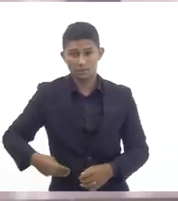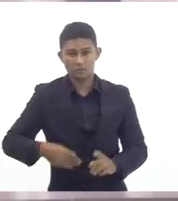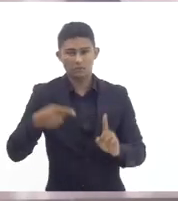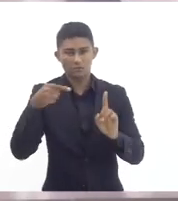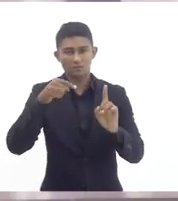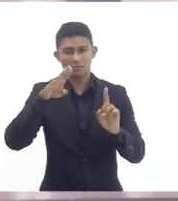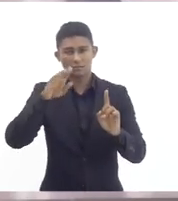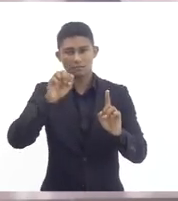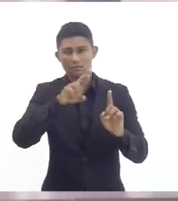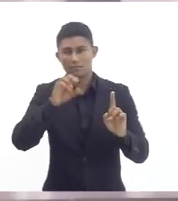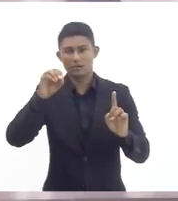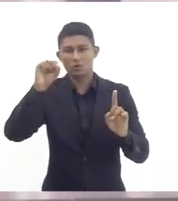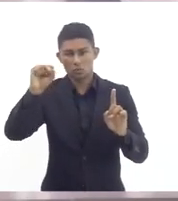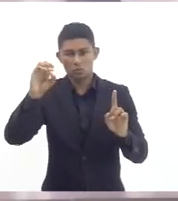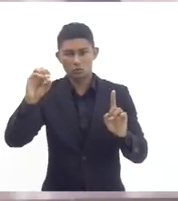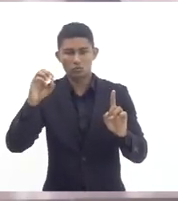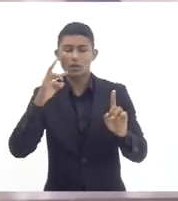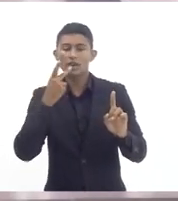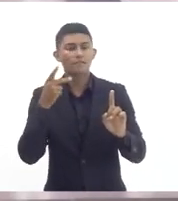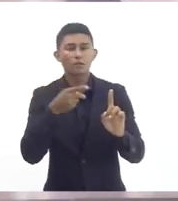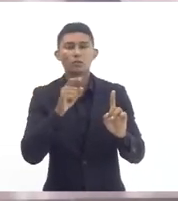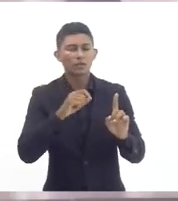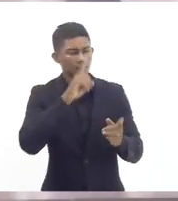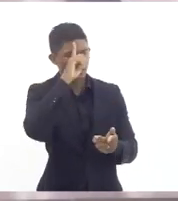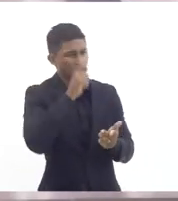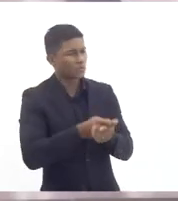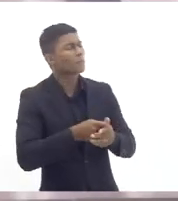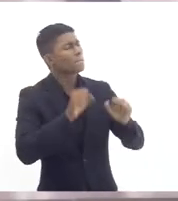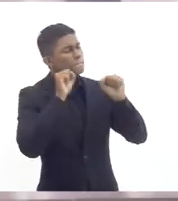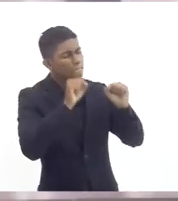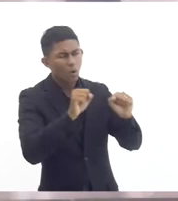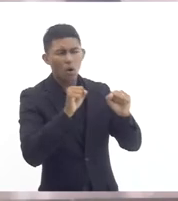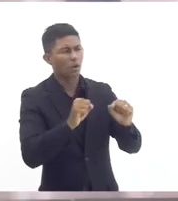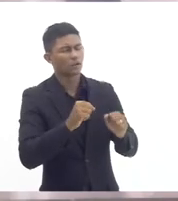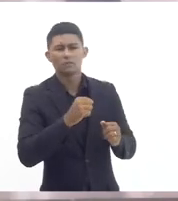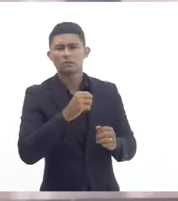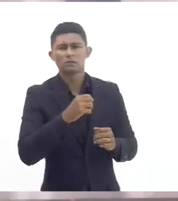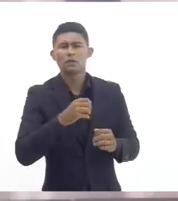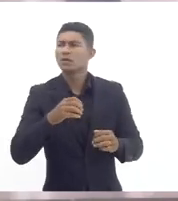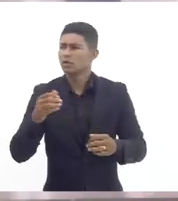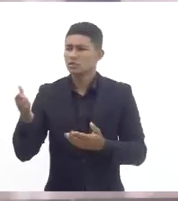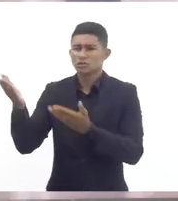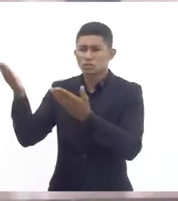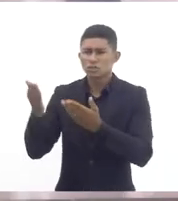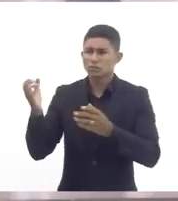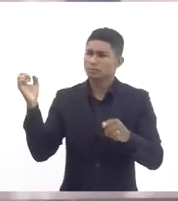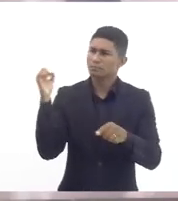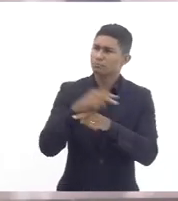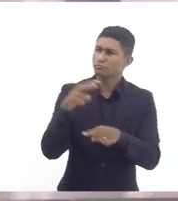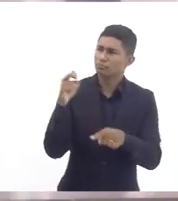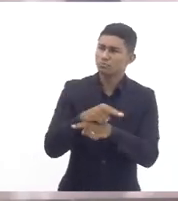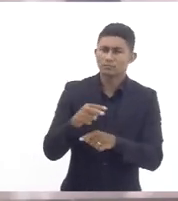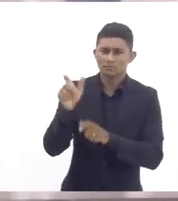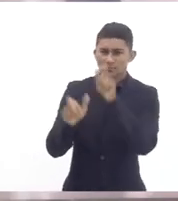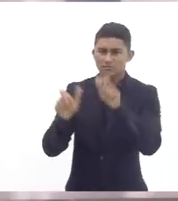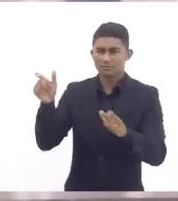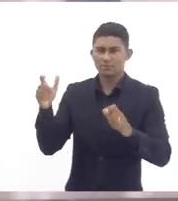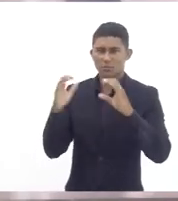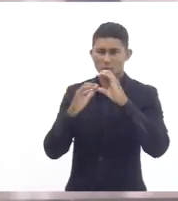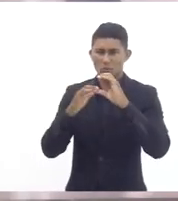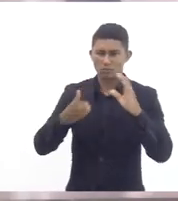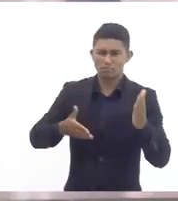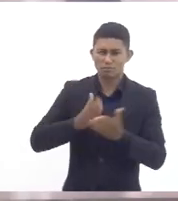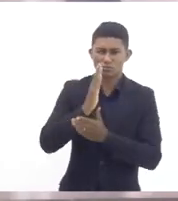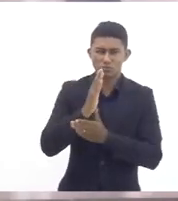entendimento de que é possível convocar para as vacâncias por um princípio muito básico de que os serviços públicos não podem ser interrompidos essa liminar ainda não teve